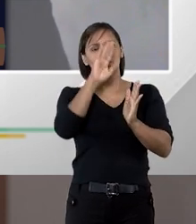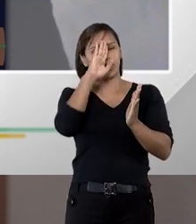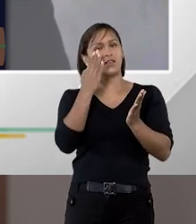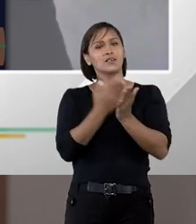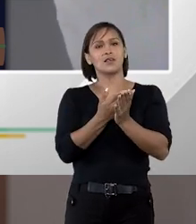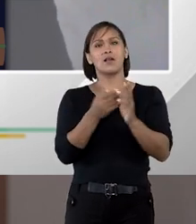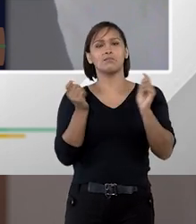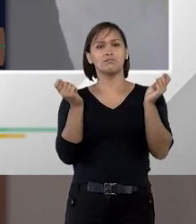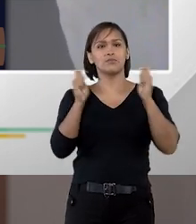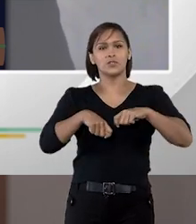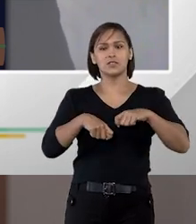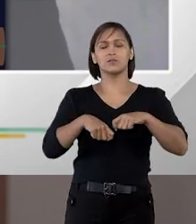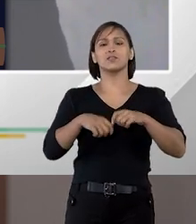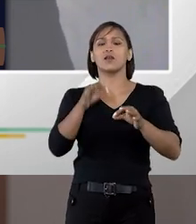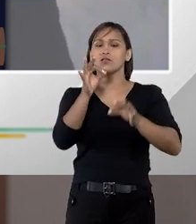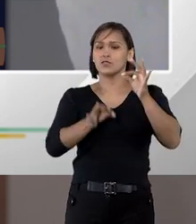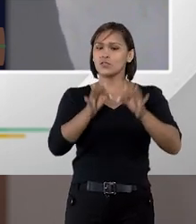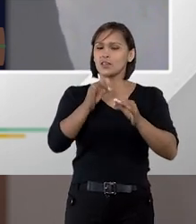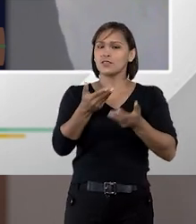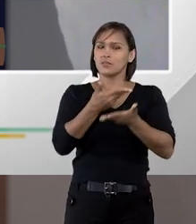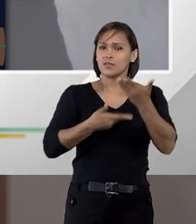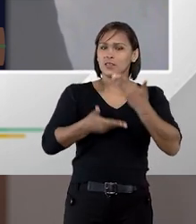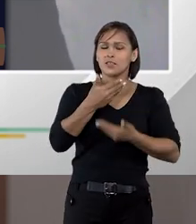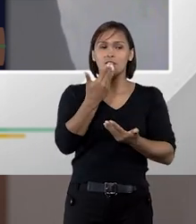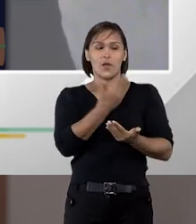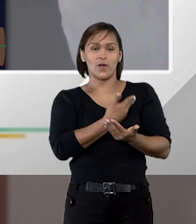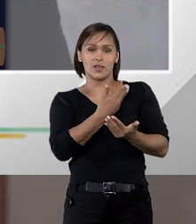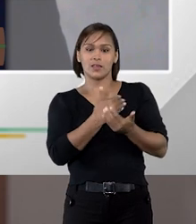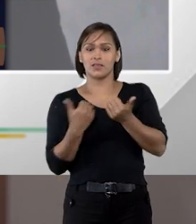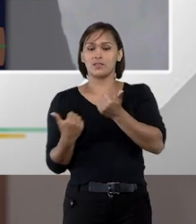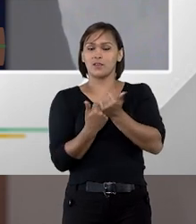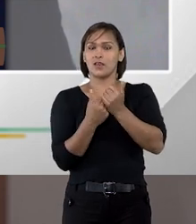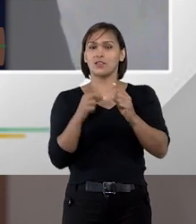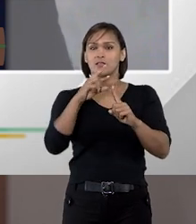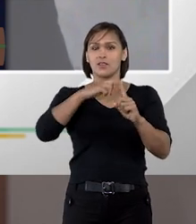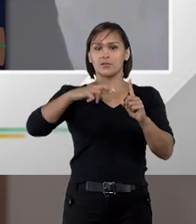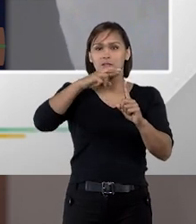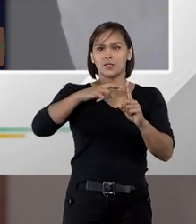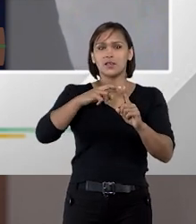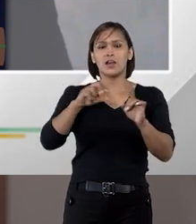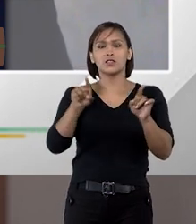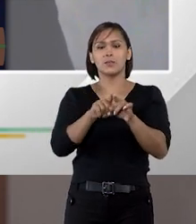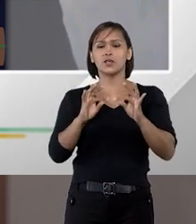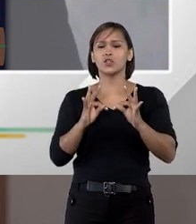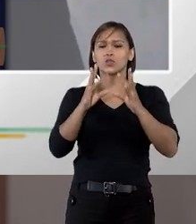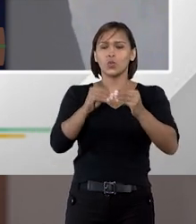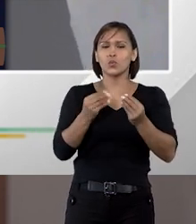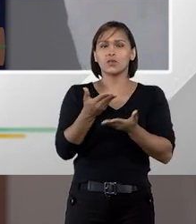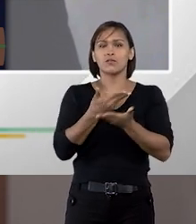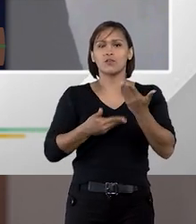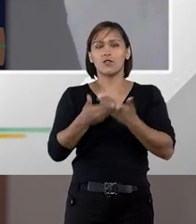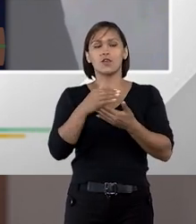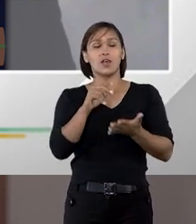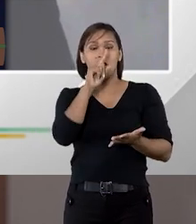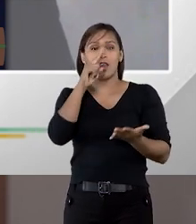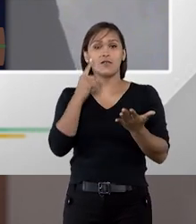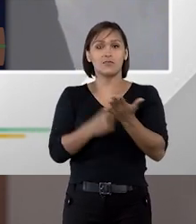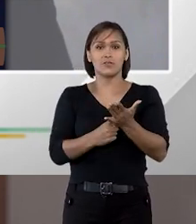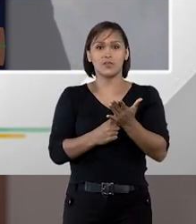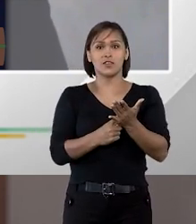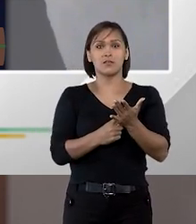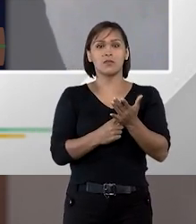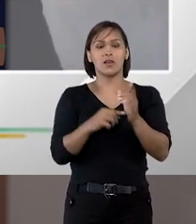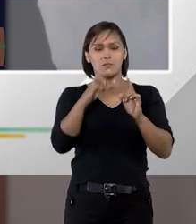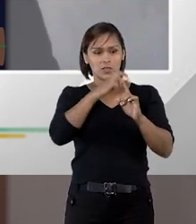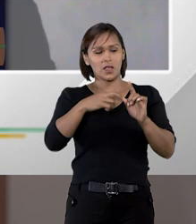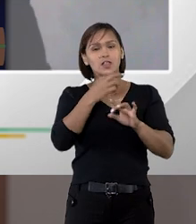tendência a possibilidade de utilização da mediação da conciliação da arbitragem e do discurso board quando afirma que a arbitragem